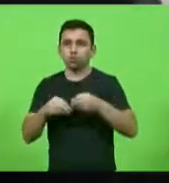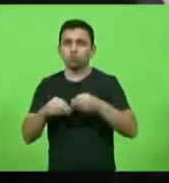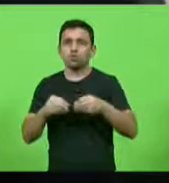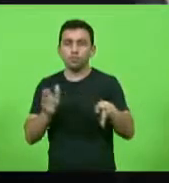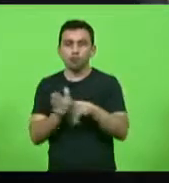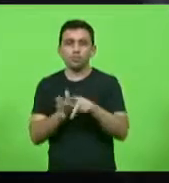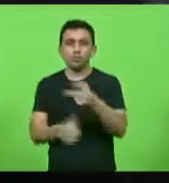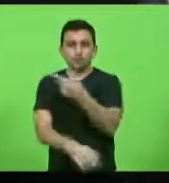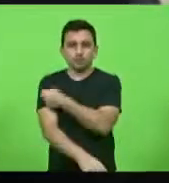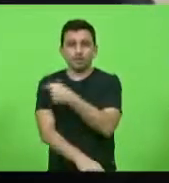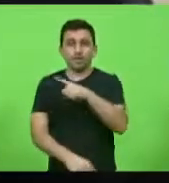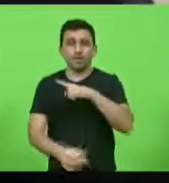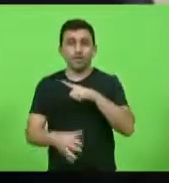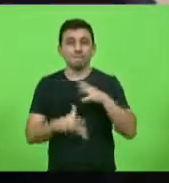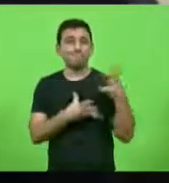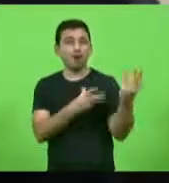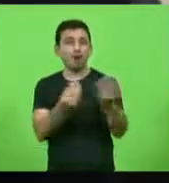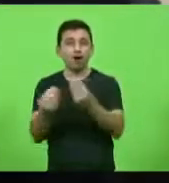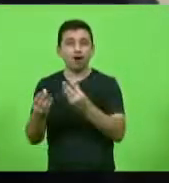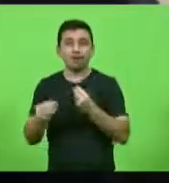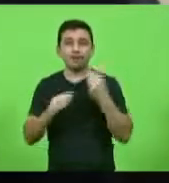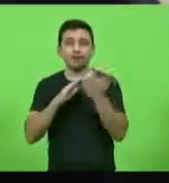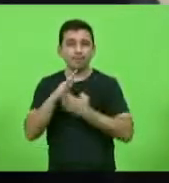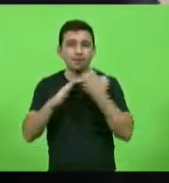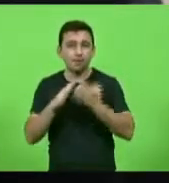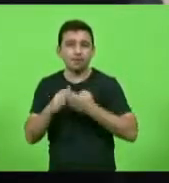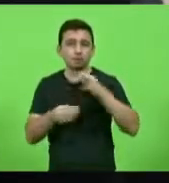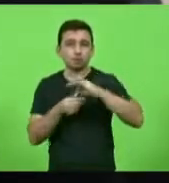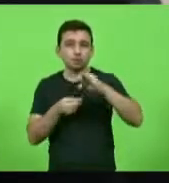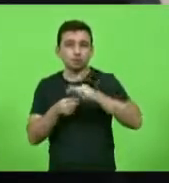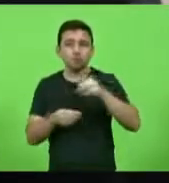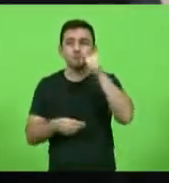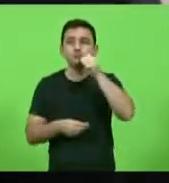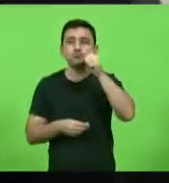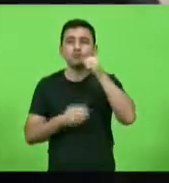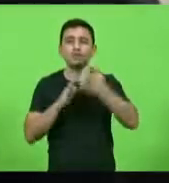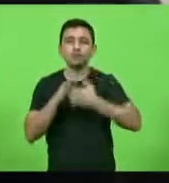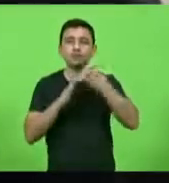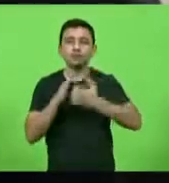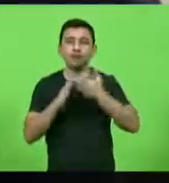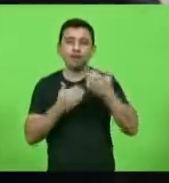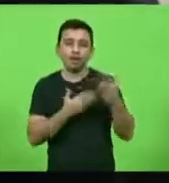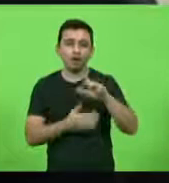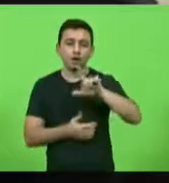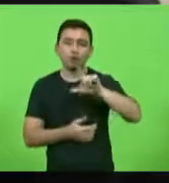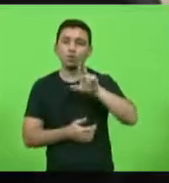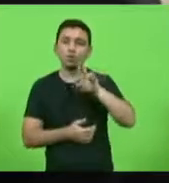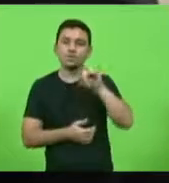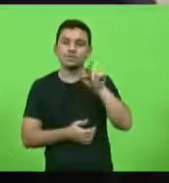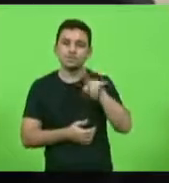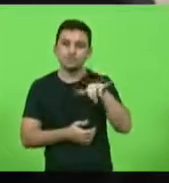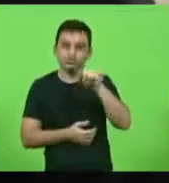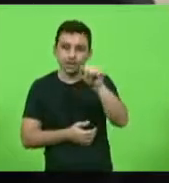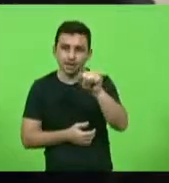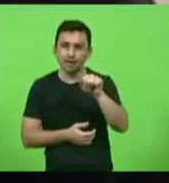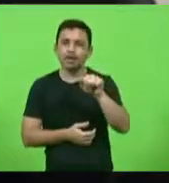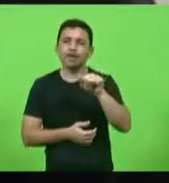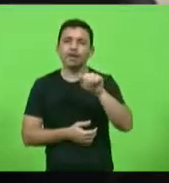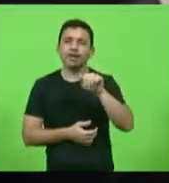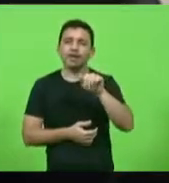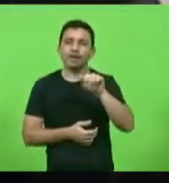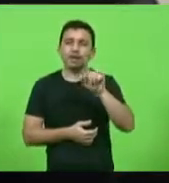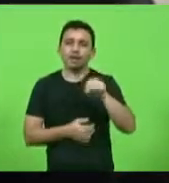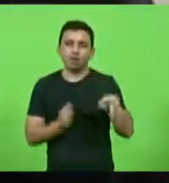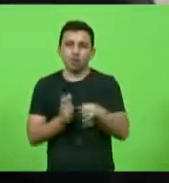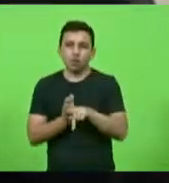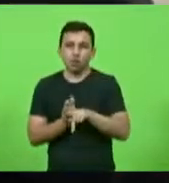dezenas de empresas e instituições capitaneada pela empresária brilhante Luisa Helena Trajano do Magazine Luisa e o Grupo